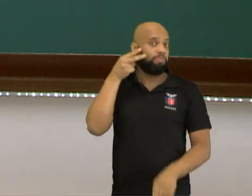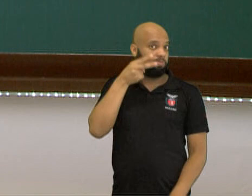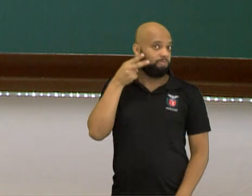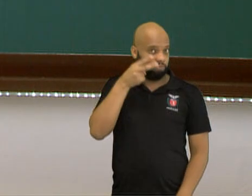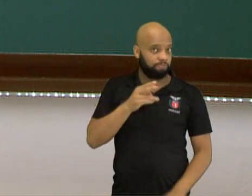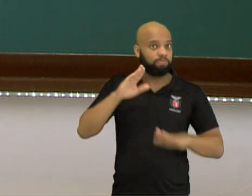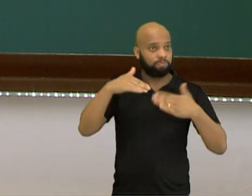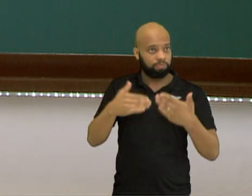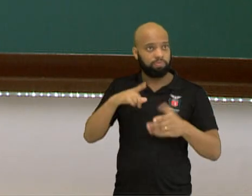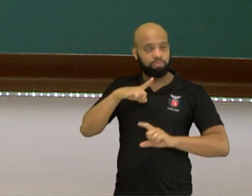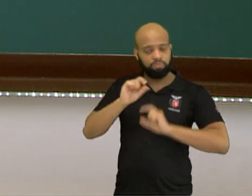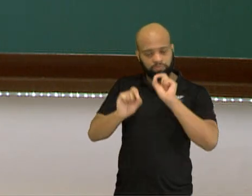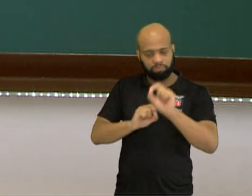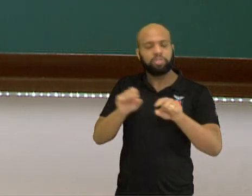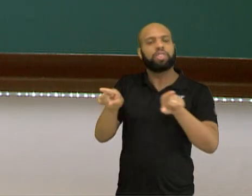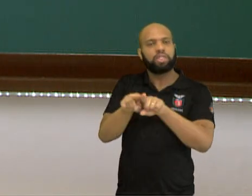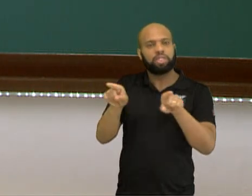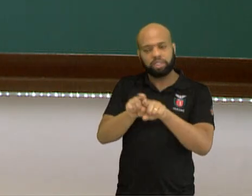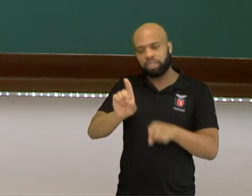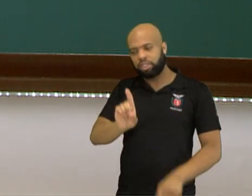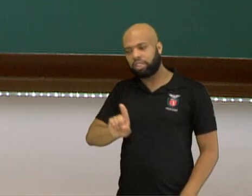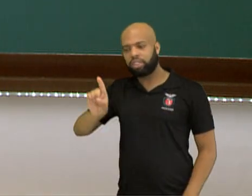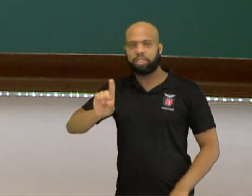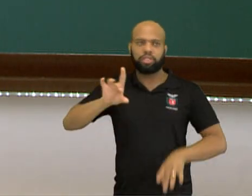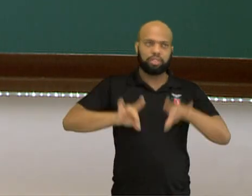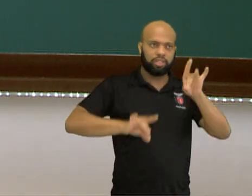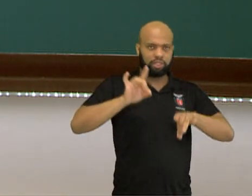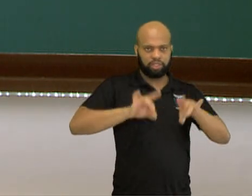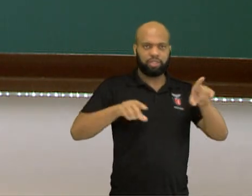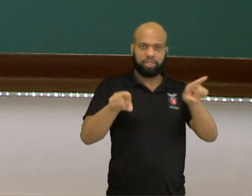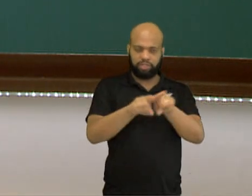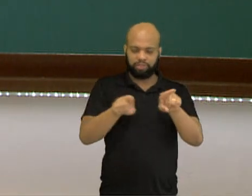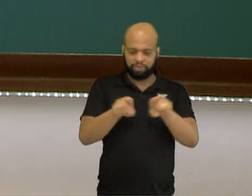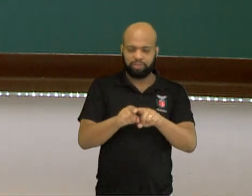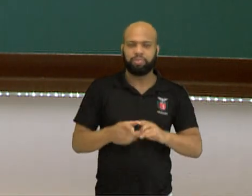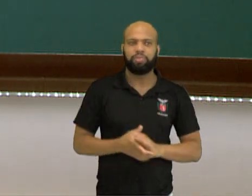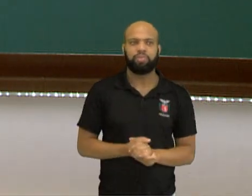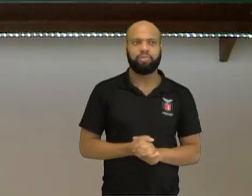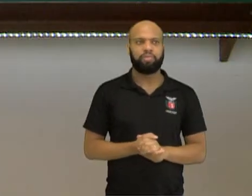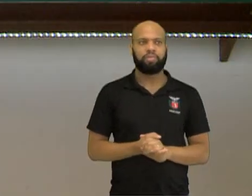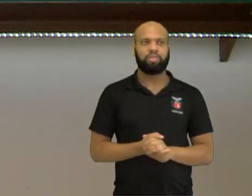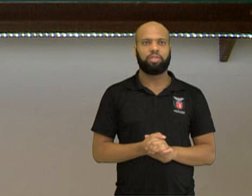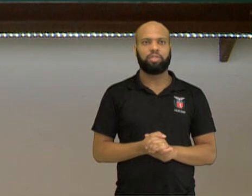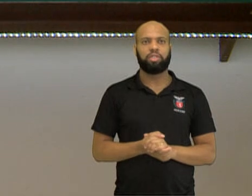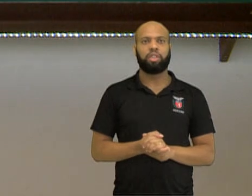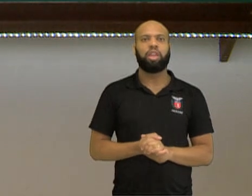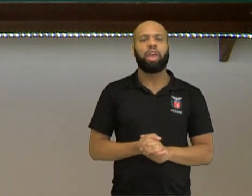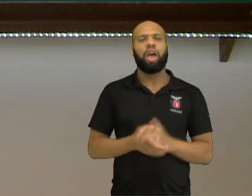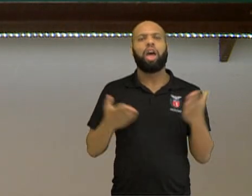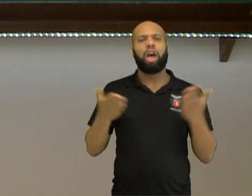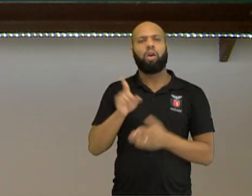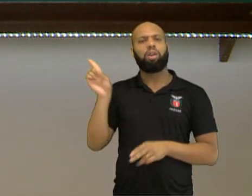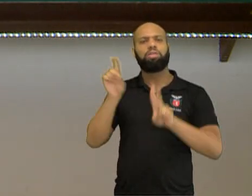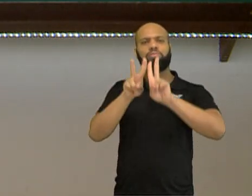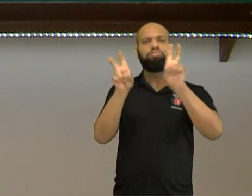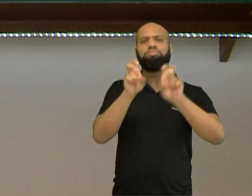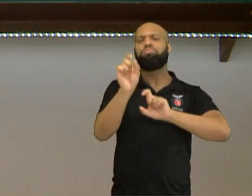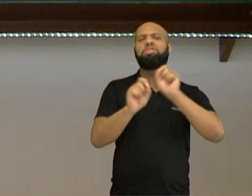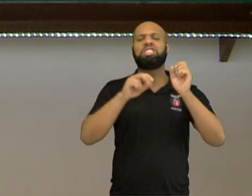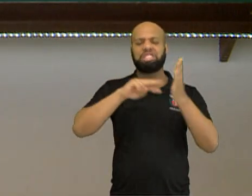acabou sendo o deus do teatro também. Quem é o espectador?